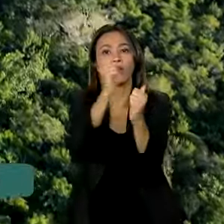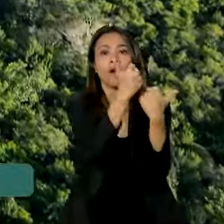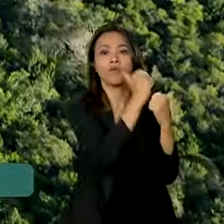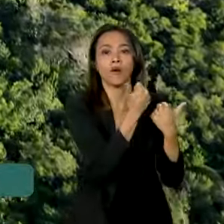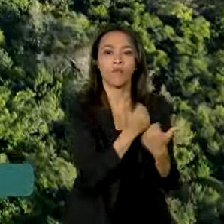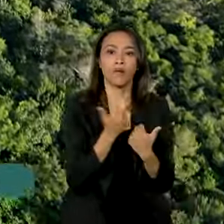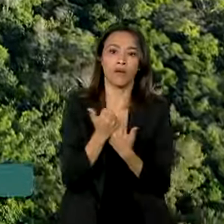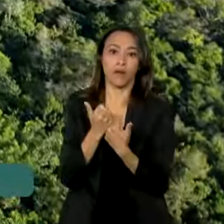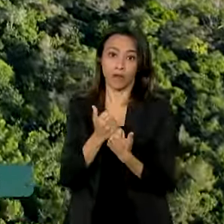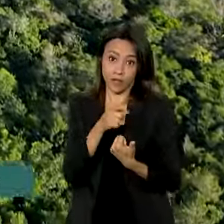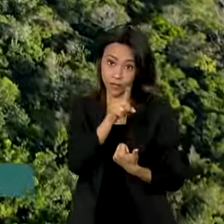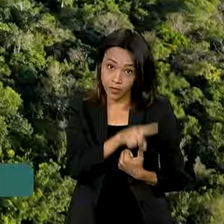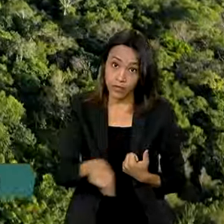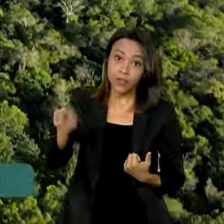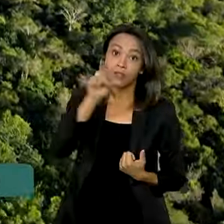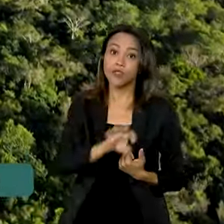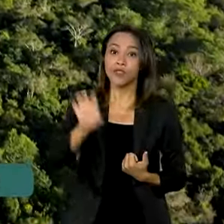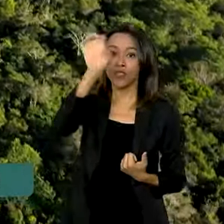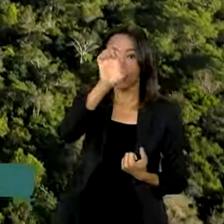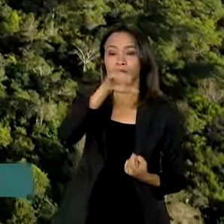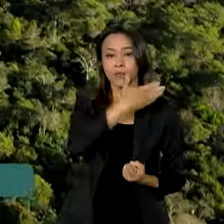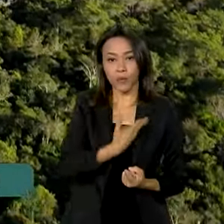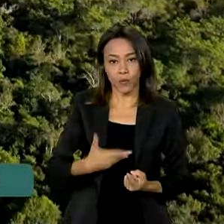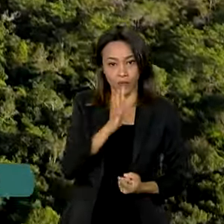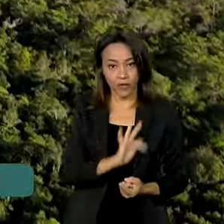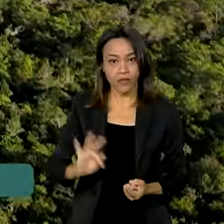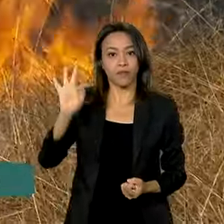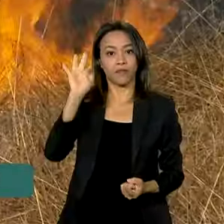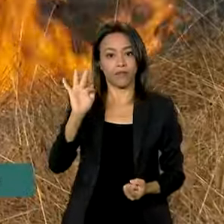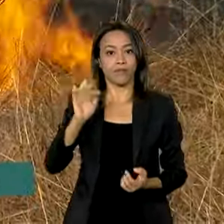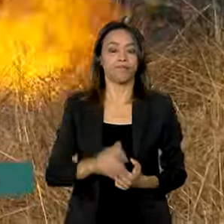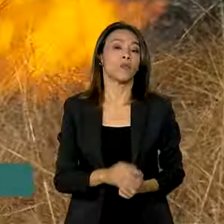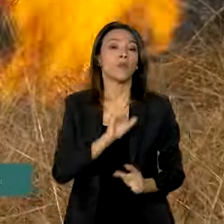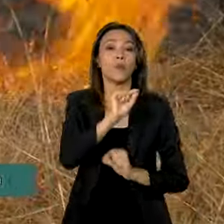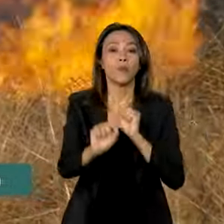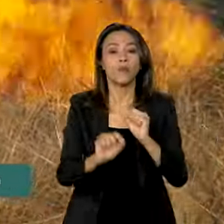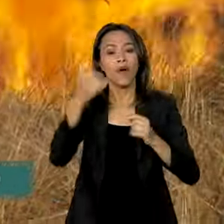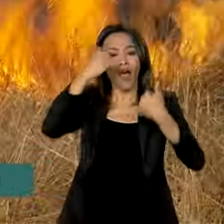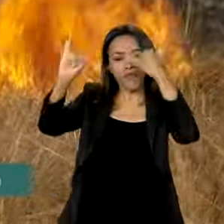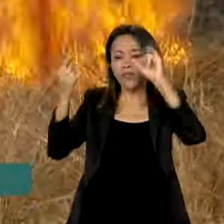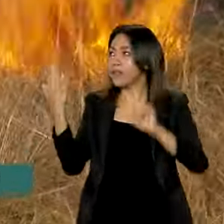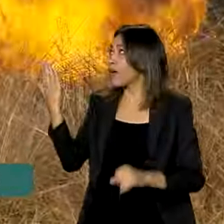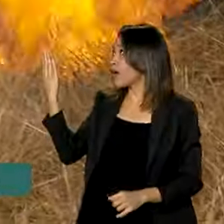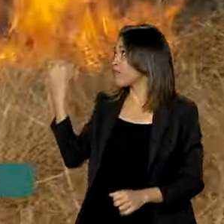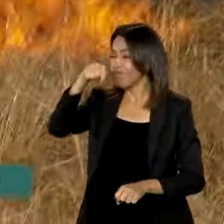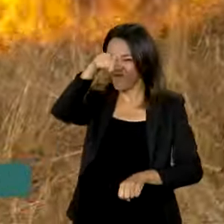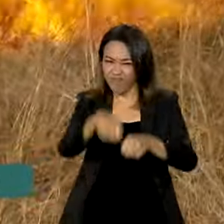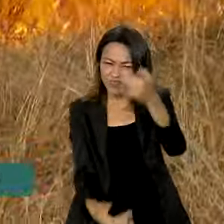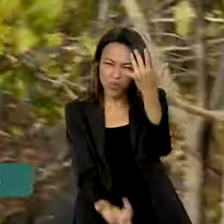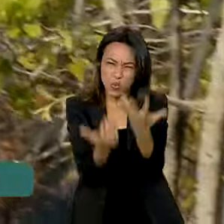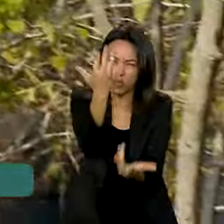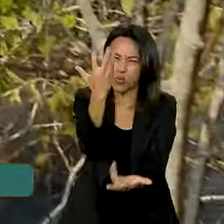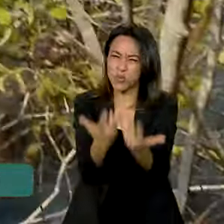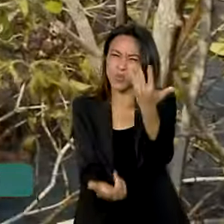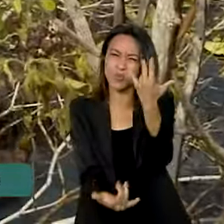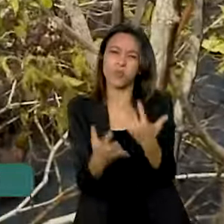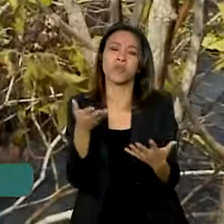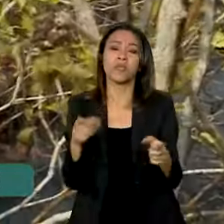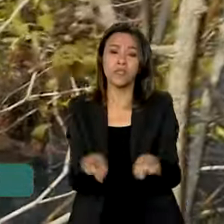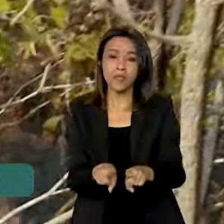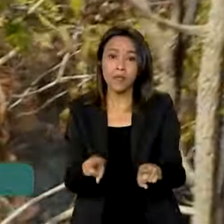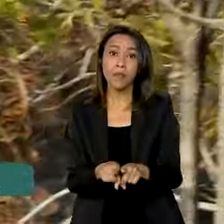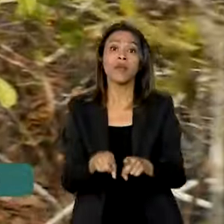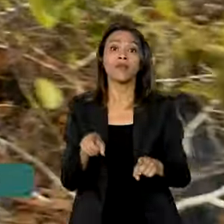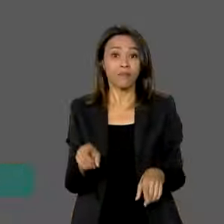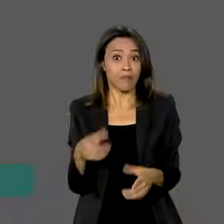e integração entre as esferas federal e estaduais para prevenir e combater incêndios de forma eficaz e